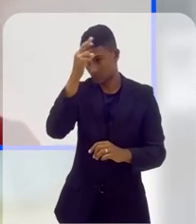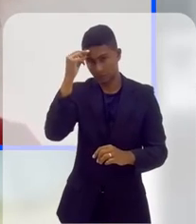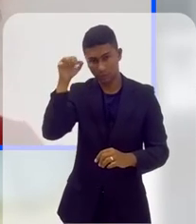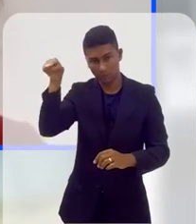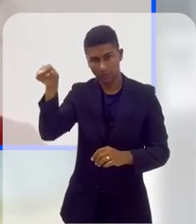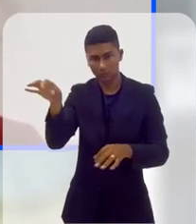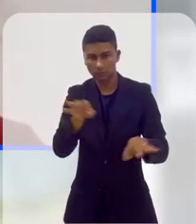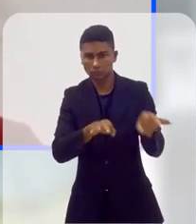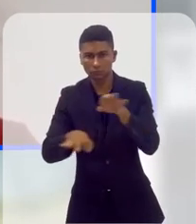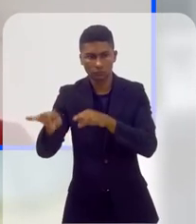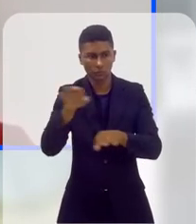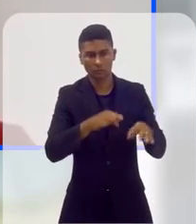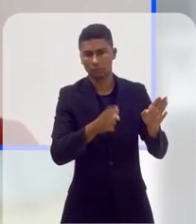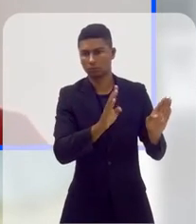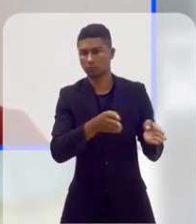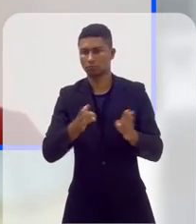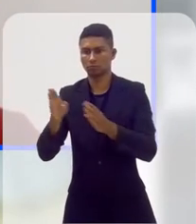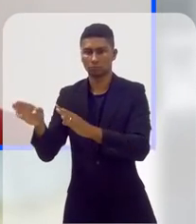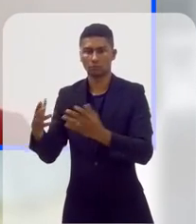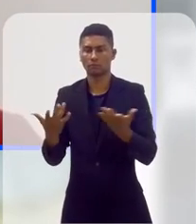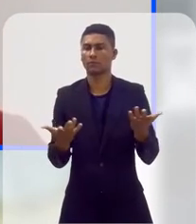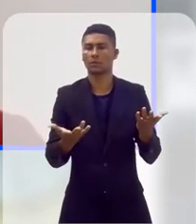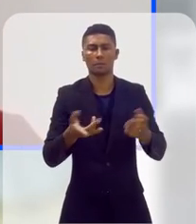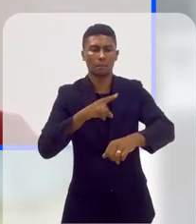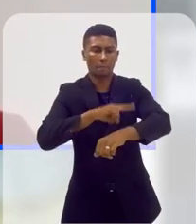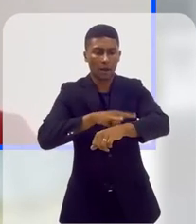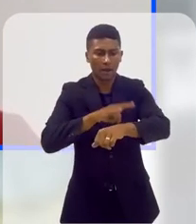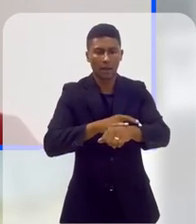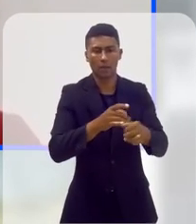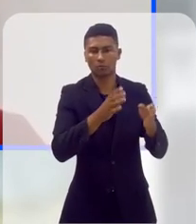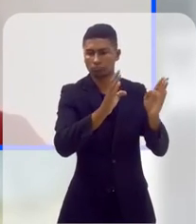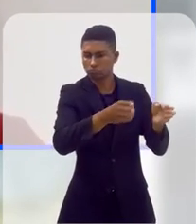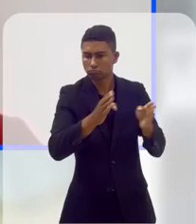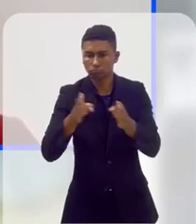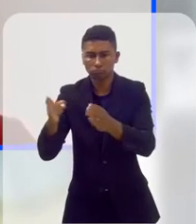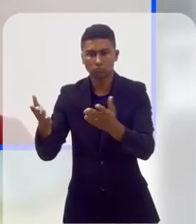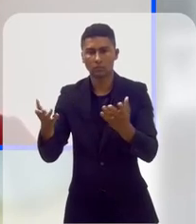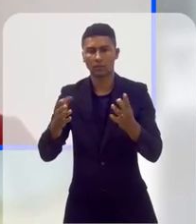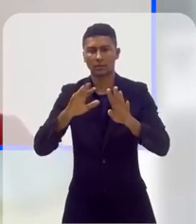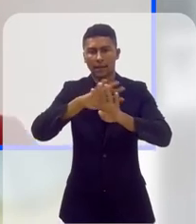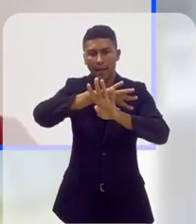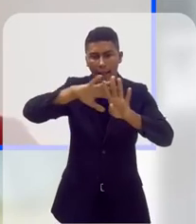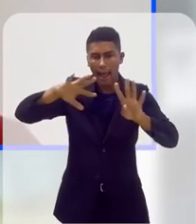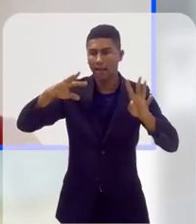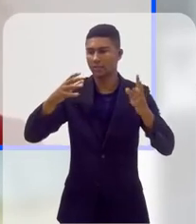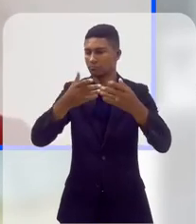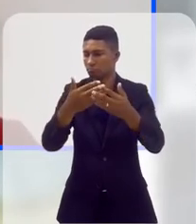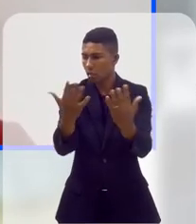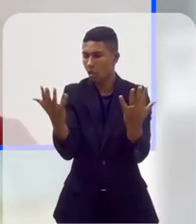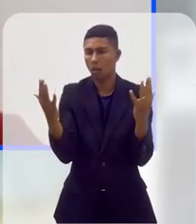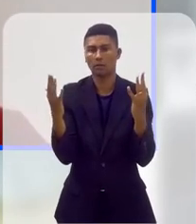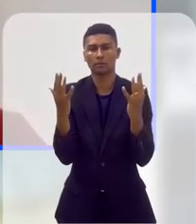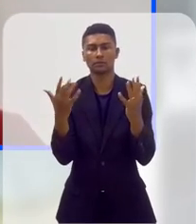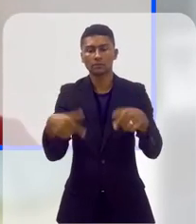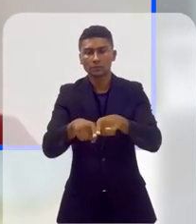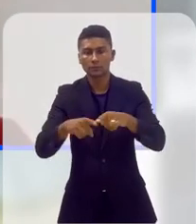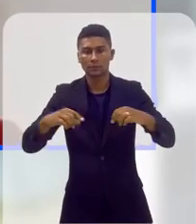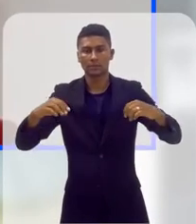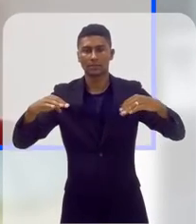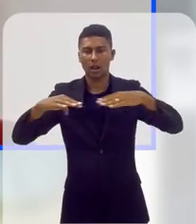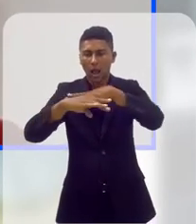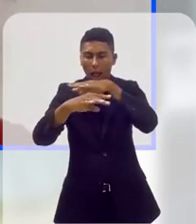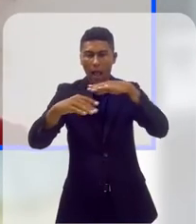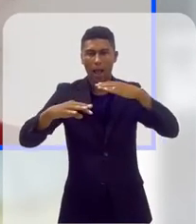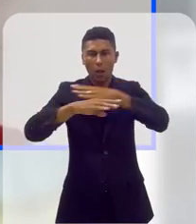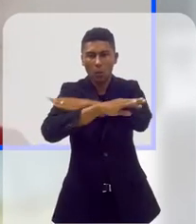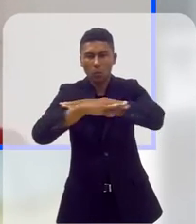esse ano vai acontecer no dia 7 de agosto, na Praia de Caraí, a prefeitura estrutura essa parada com banheiros clínicos, grades, uma estrutura para que